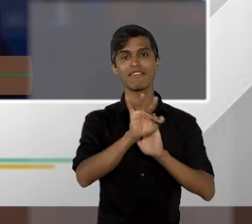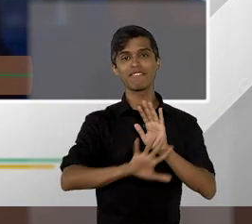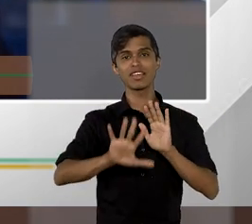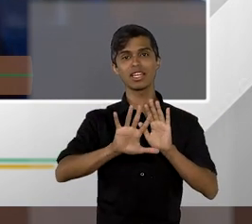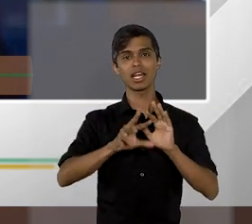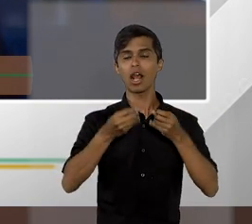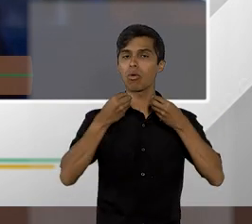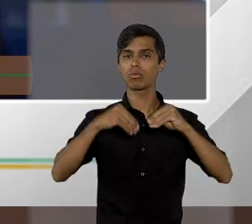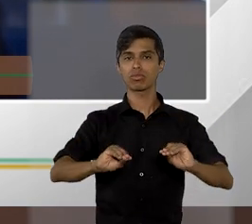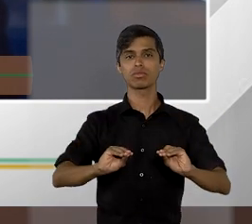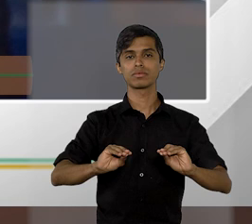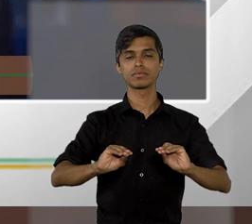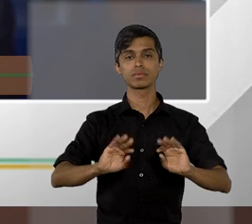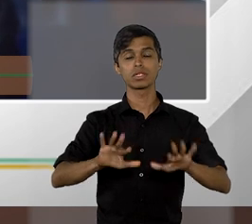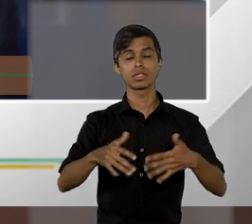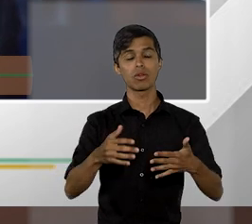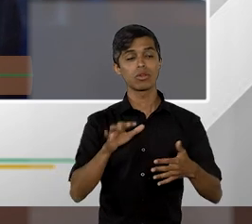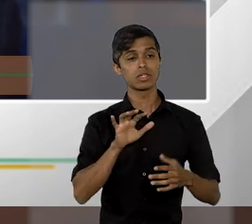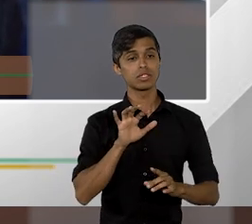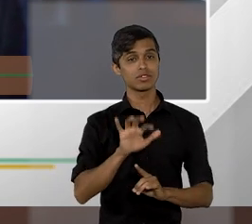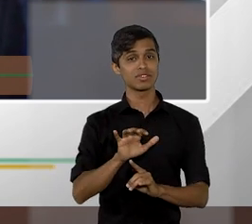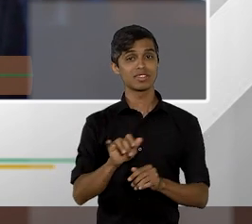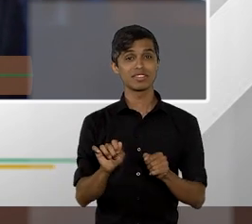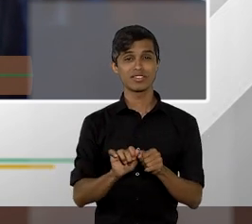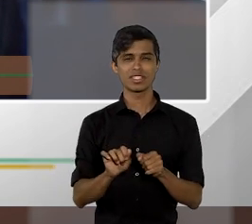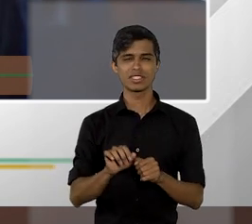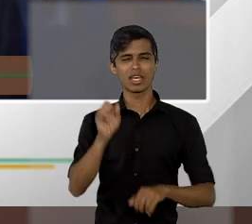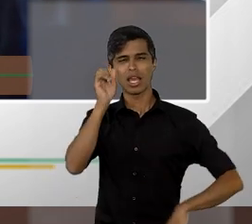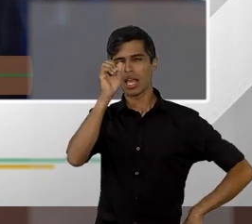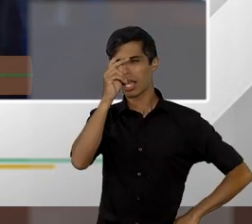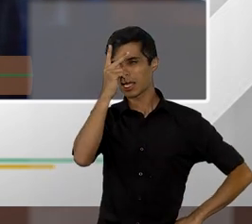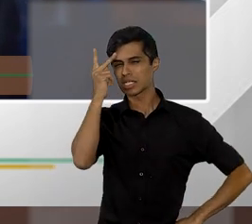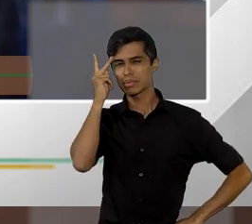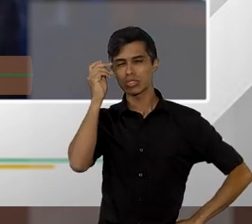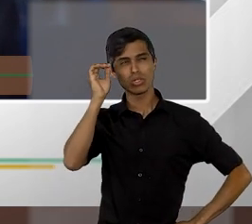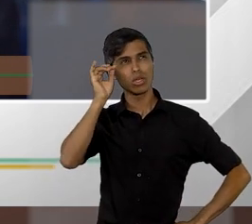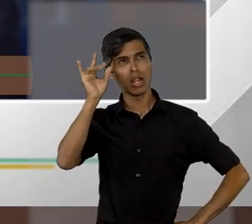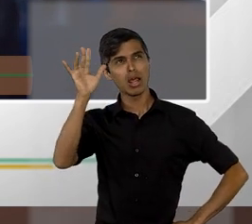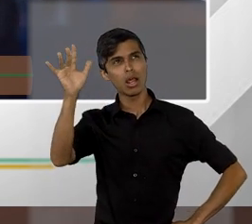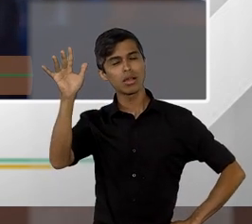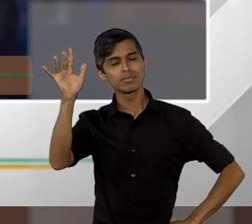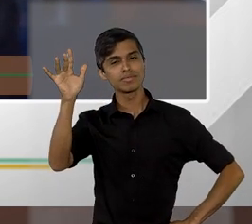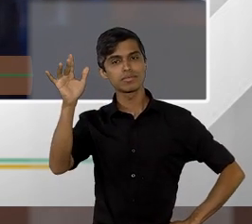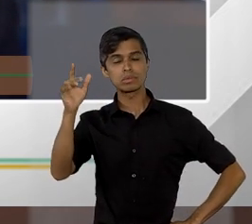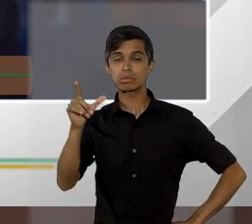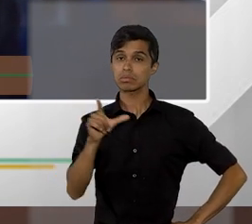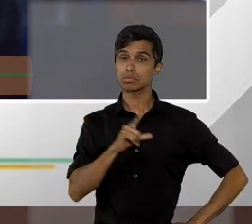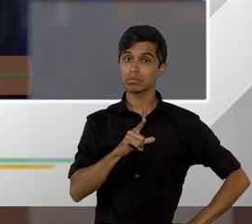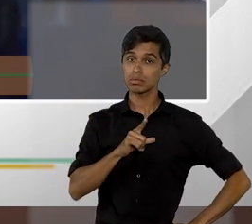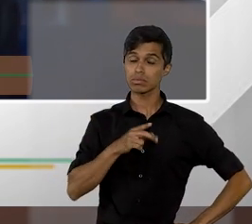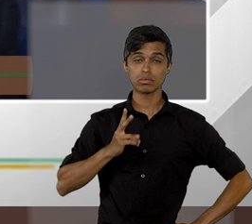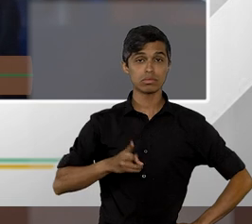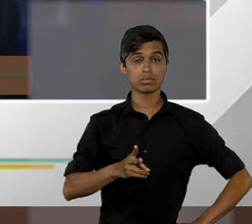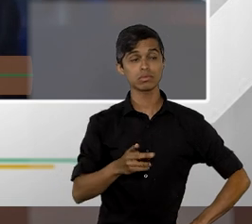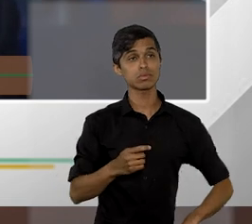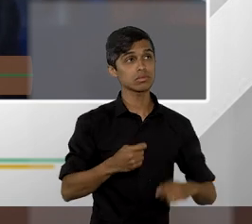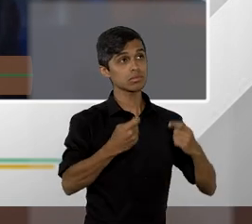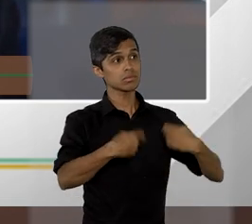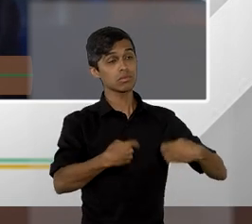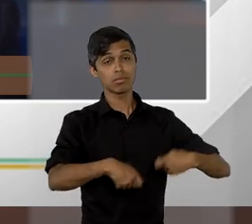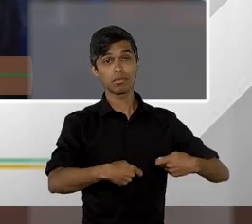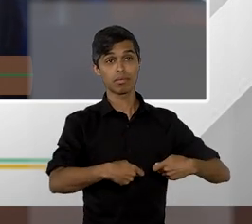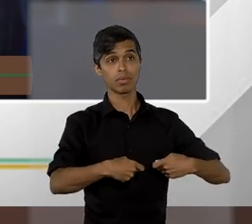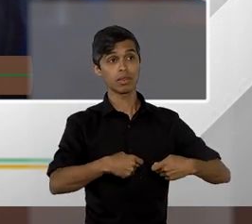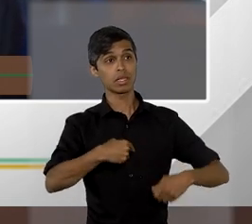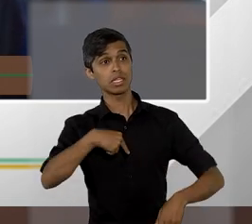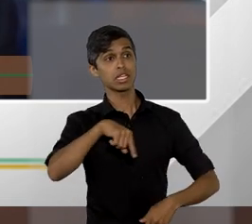Então, isso fez com que, no imaginário da sociedade, houvesse sempre a necessidade de